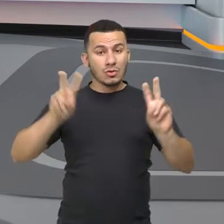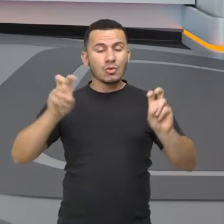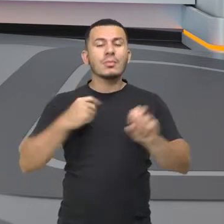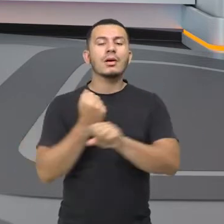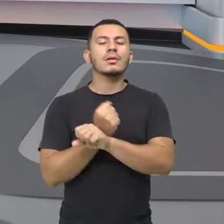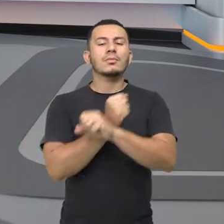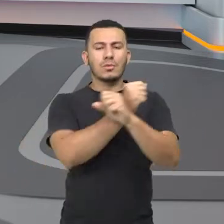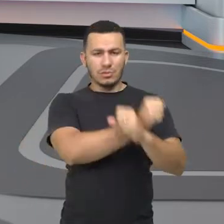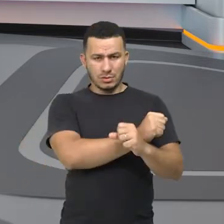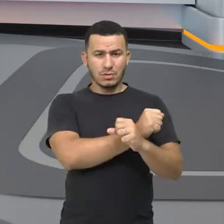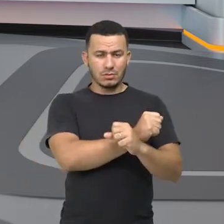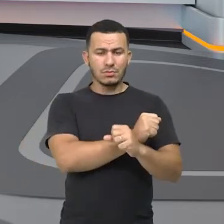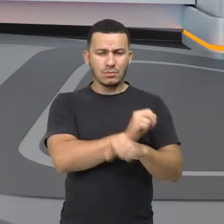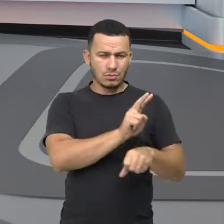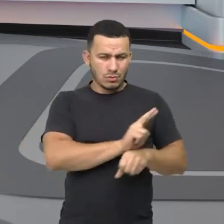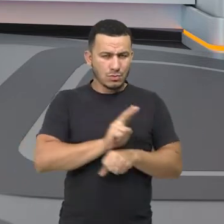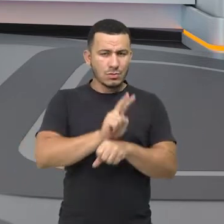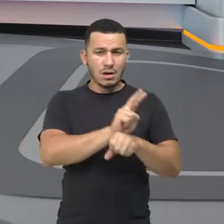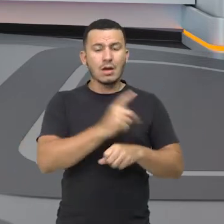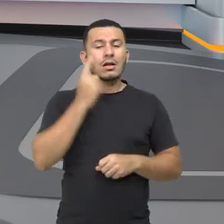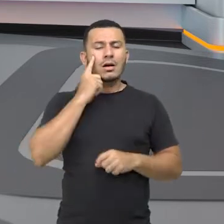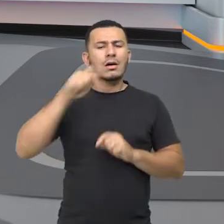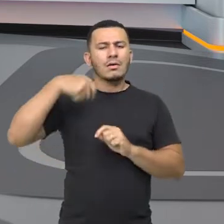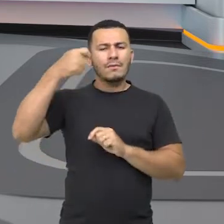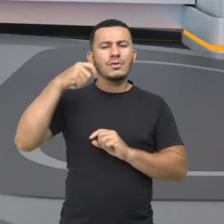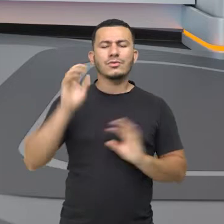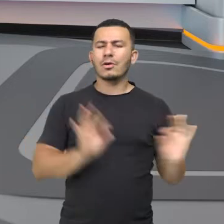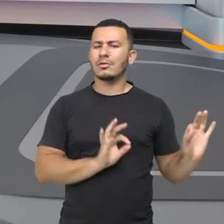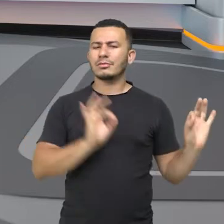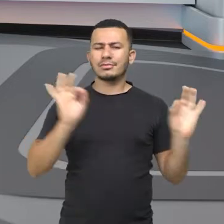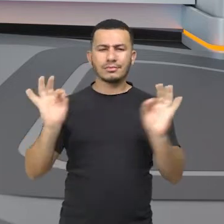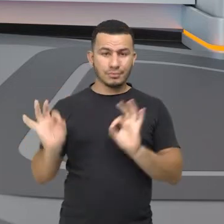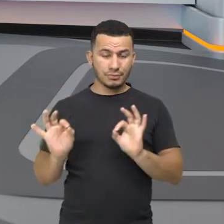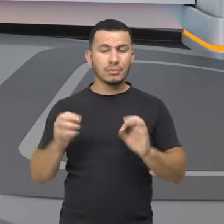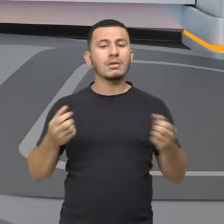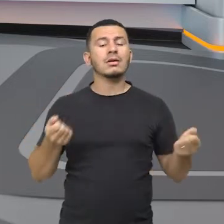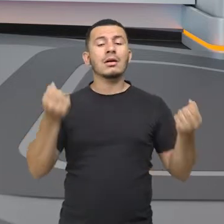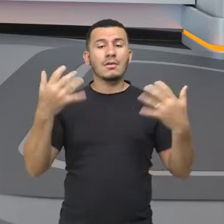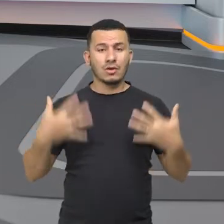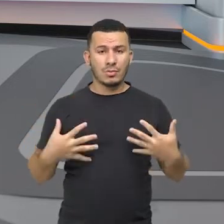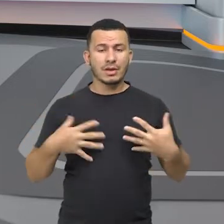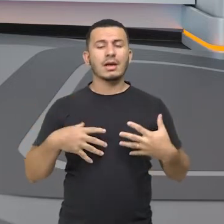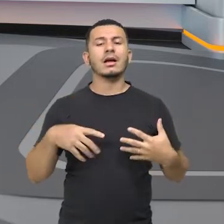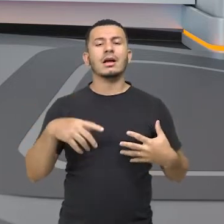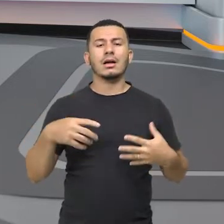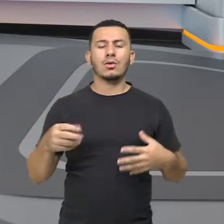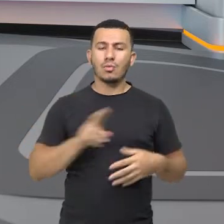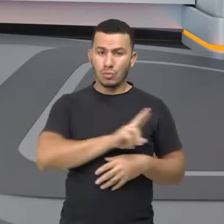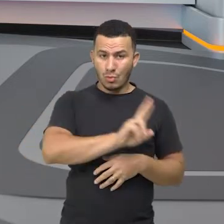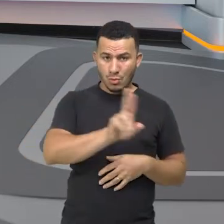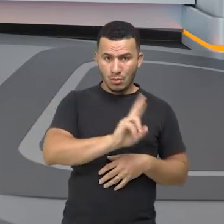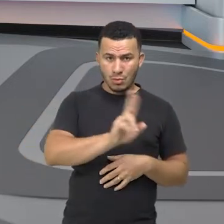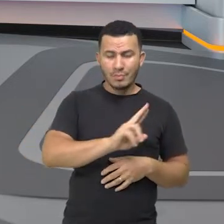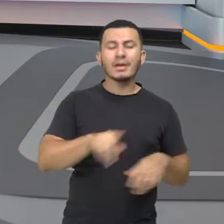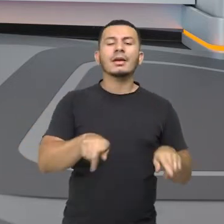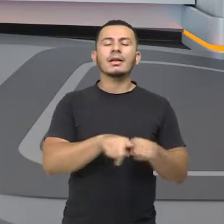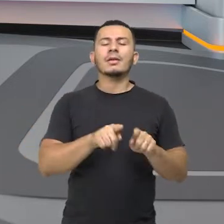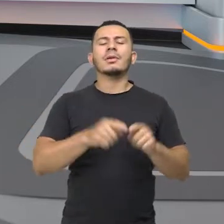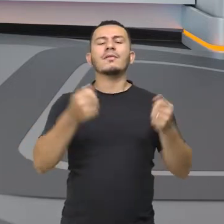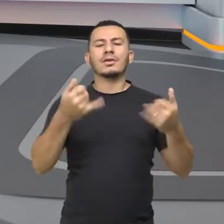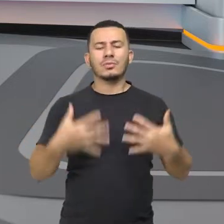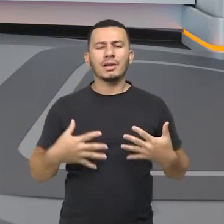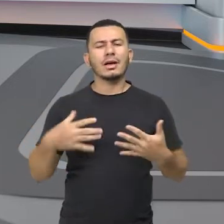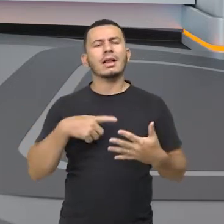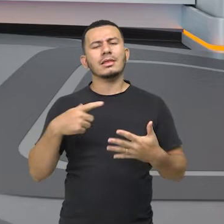proteção integral. Então, nesse vídeo que nós vamos assistir agora, ele vai apresentar o nome da categoria e vai dizer